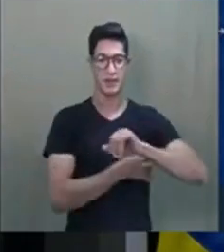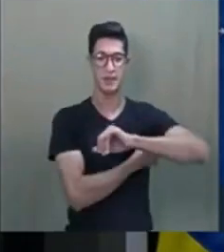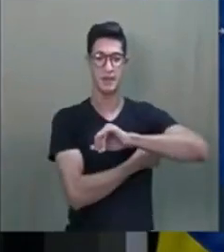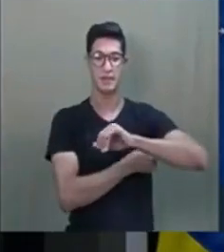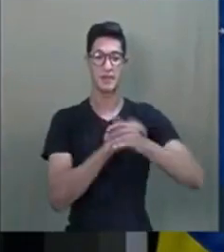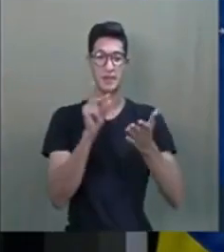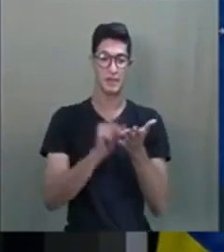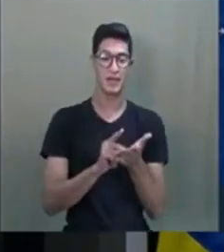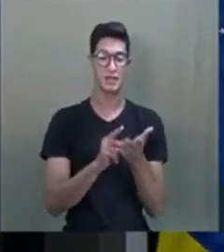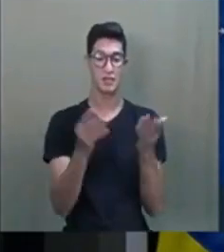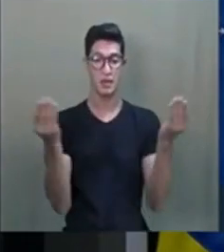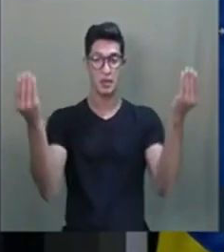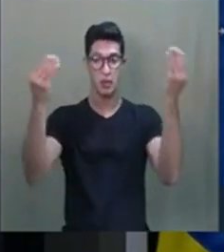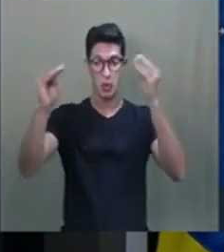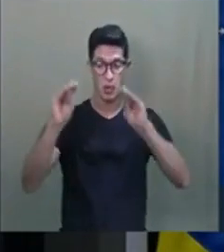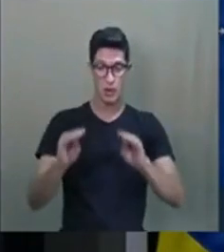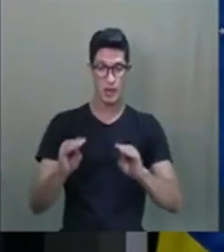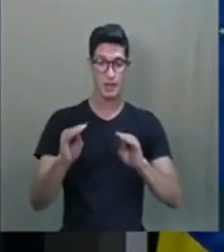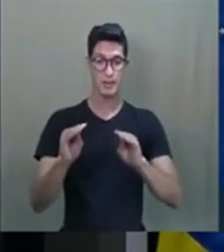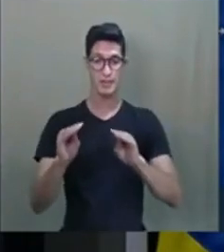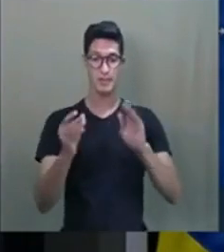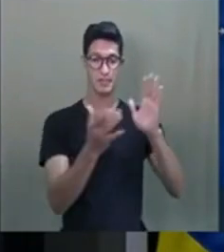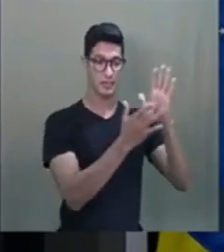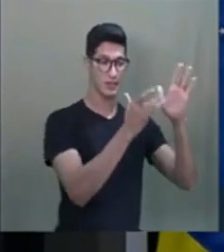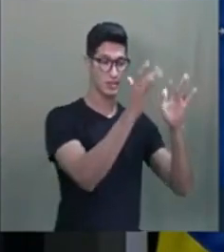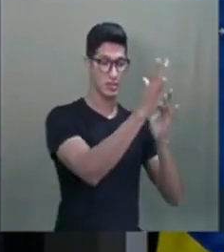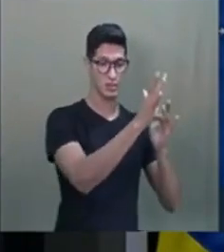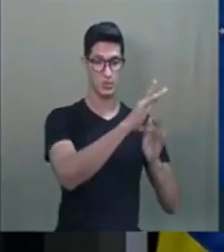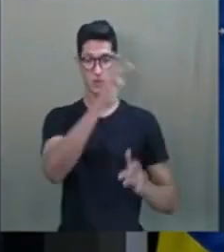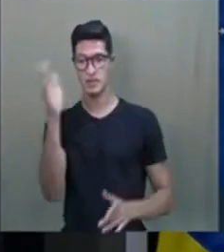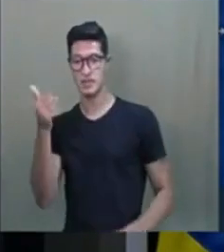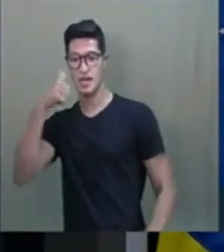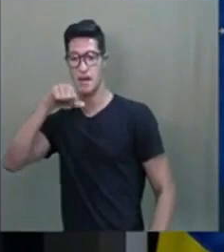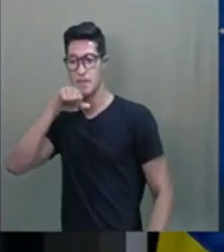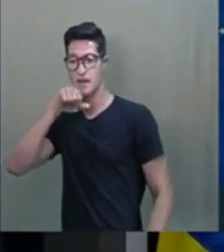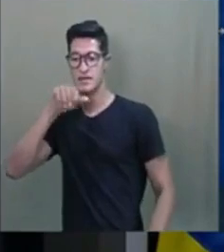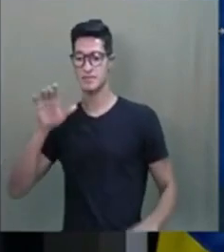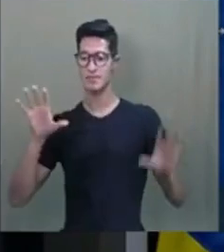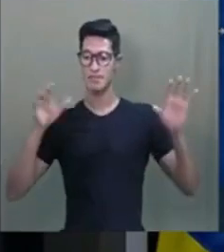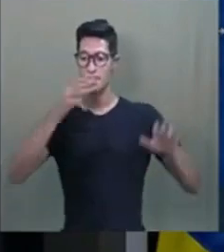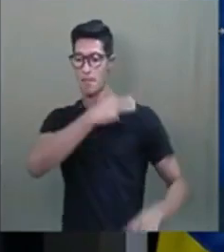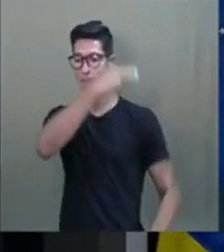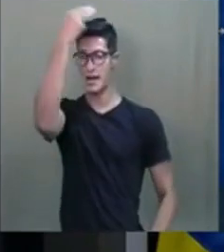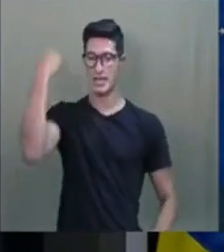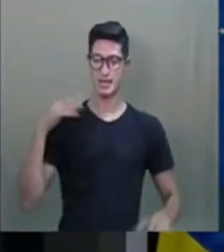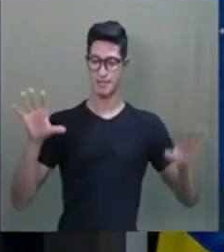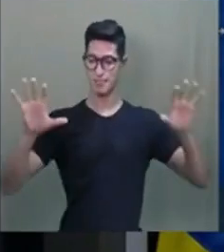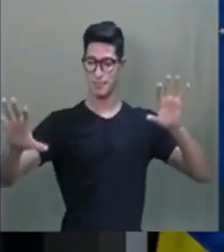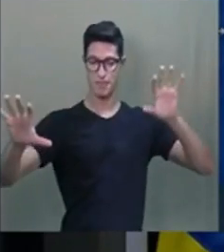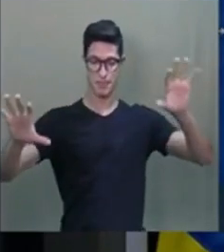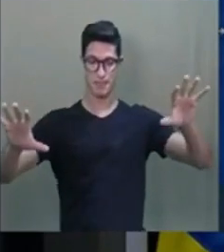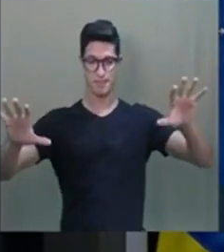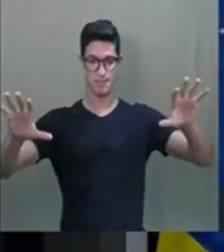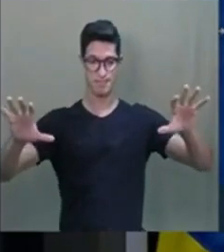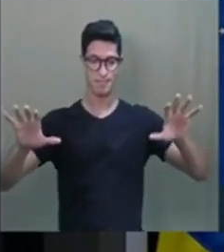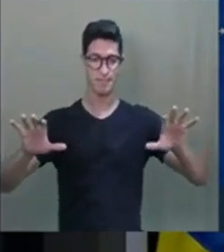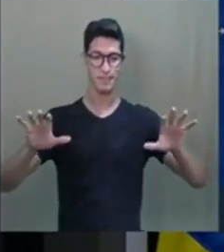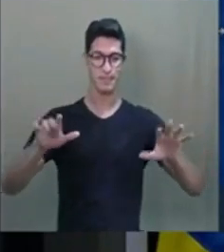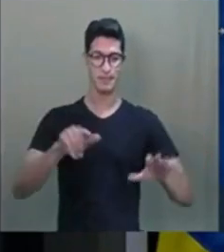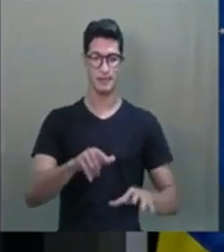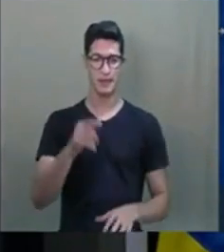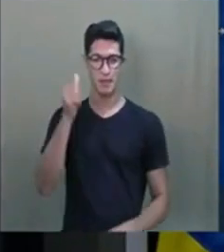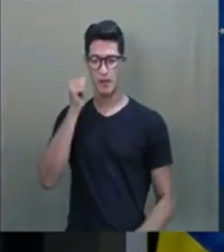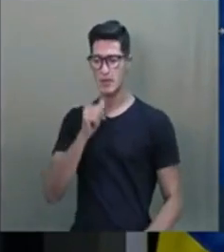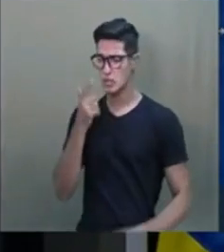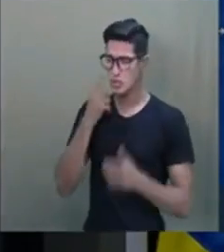verdade, eu também coloquei Jesus e a mãe dele no campo, porque esse é meu assunto. E ela